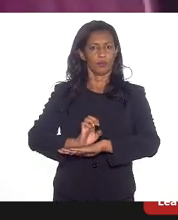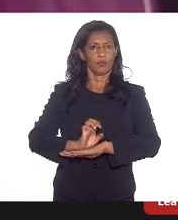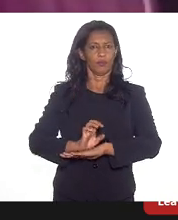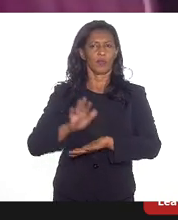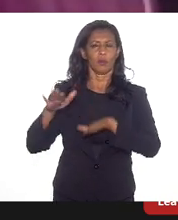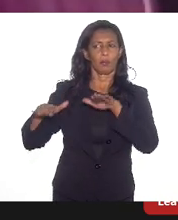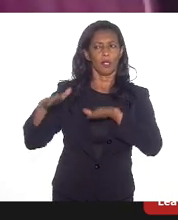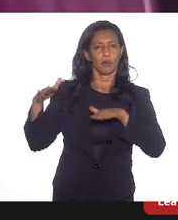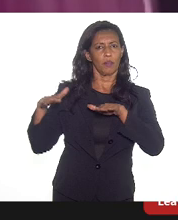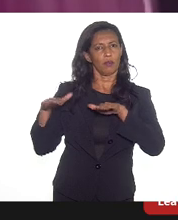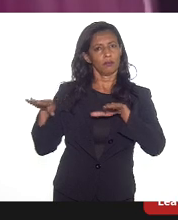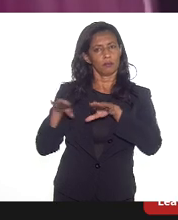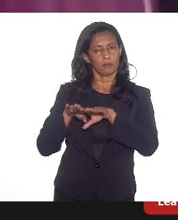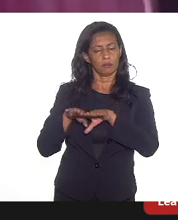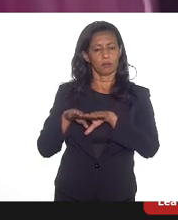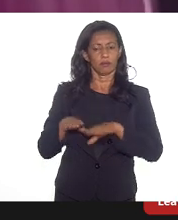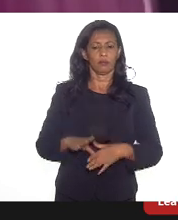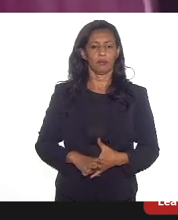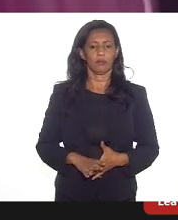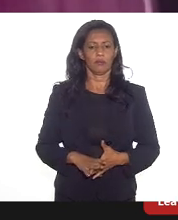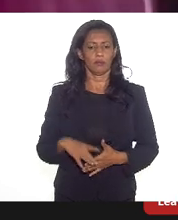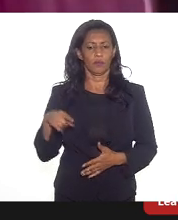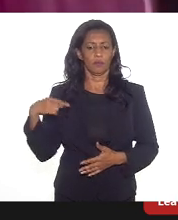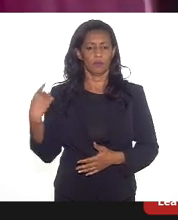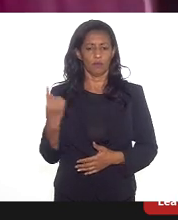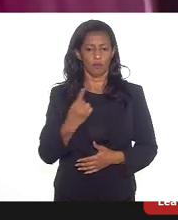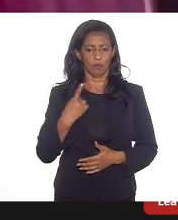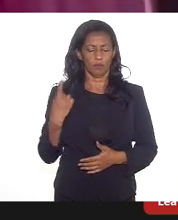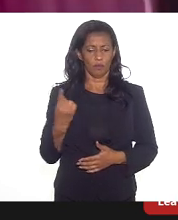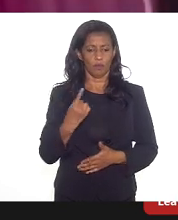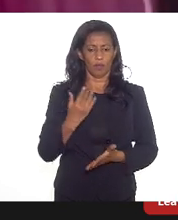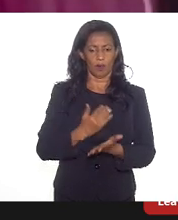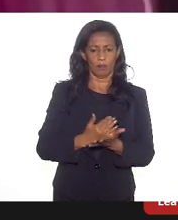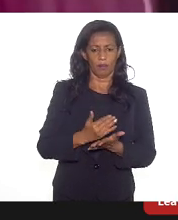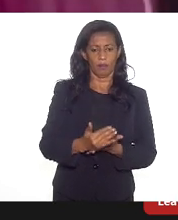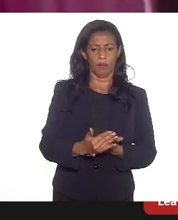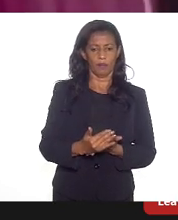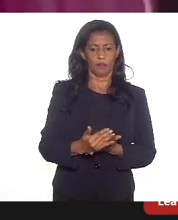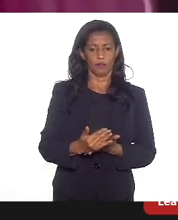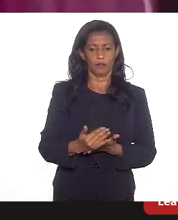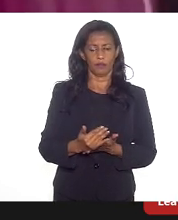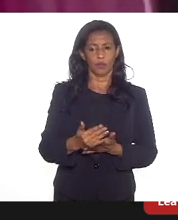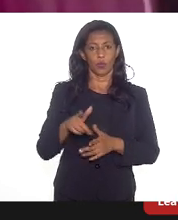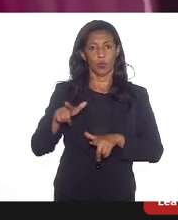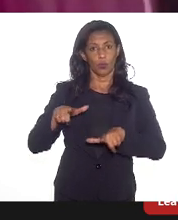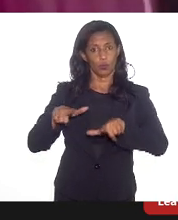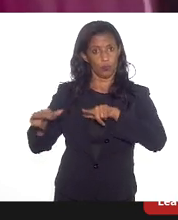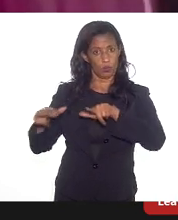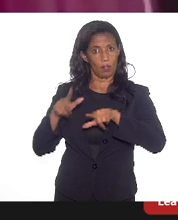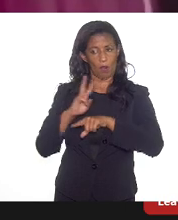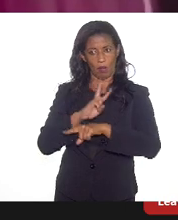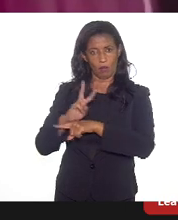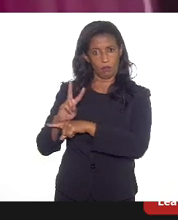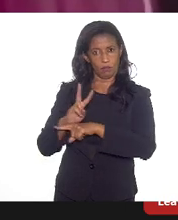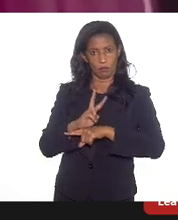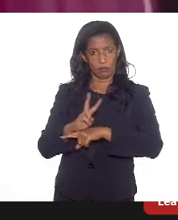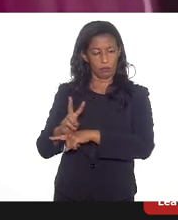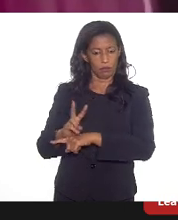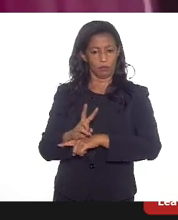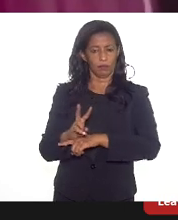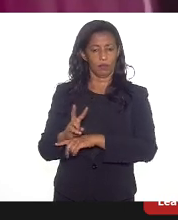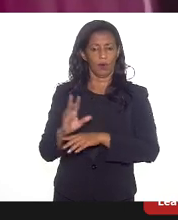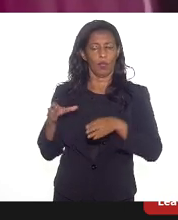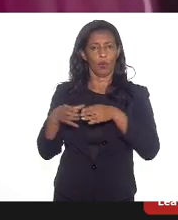mais ou menos nessa mesma linha. Nós temos, a partir do observatório do trabalho composto pela... da